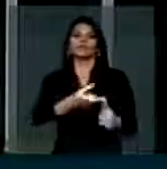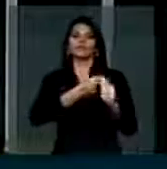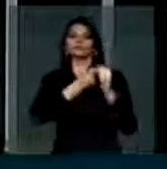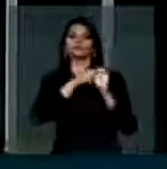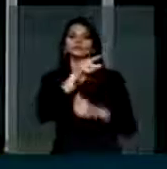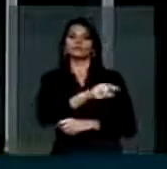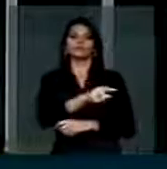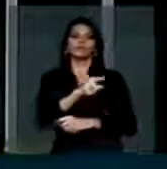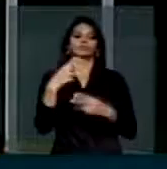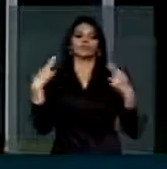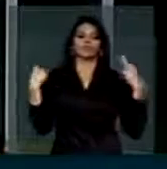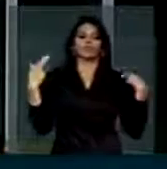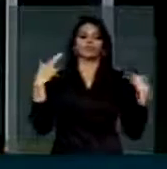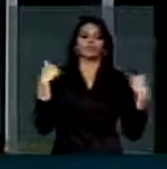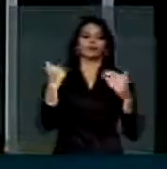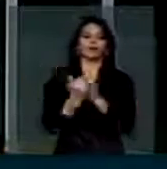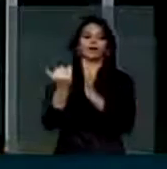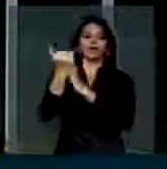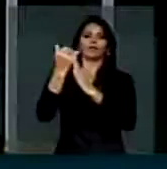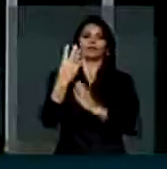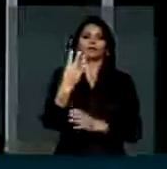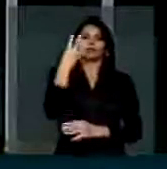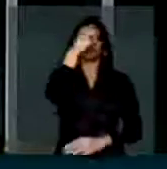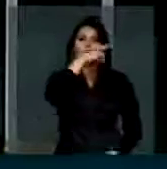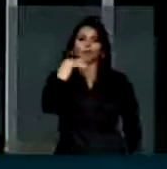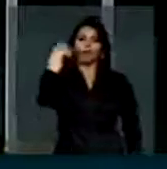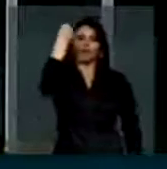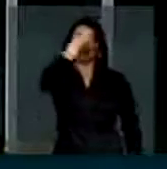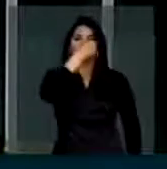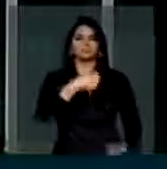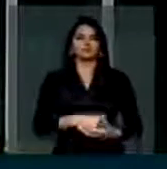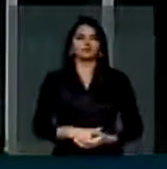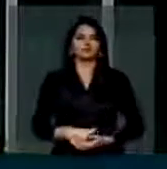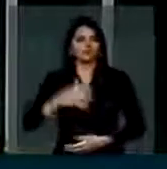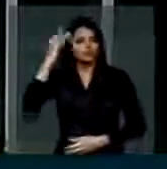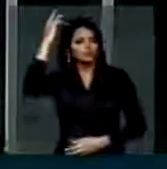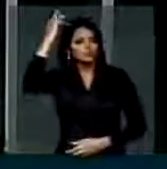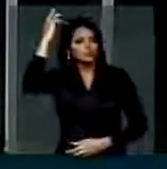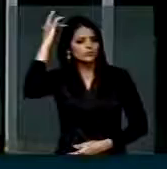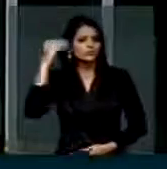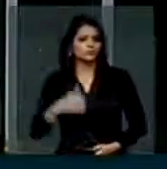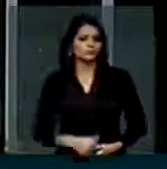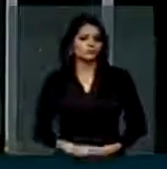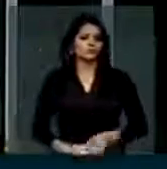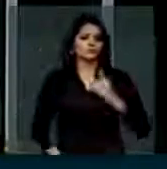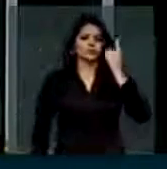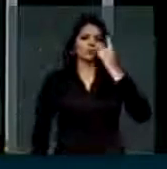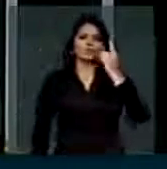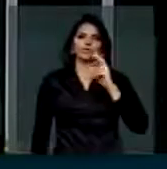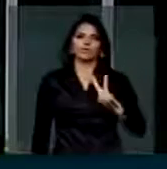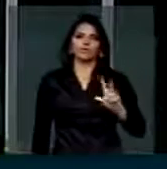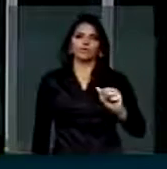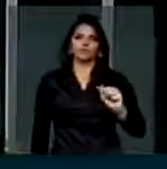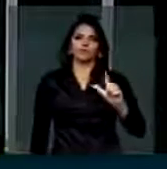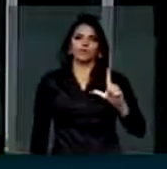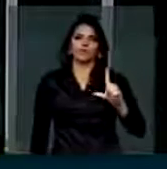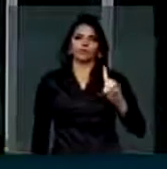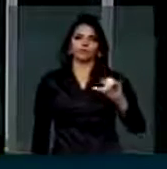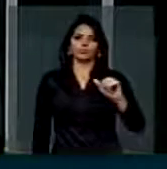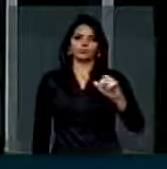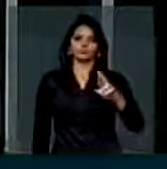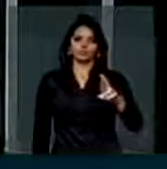motoristas que ultrapassaram as quatro horas. É um absurdo isso. Por isso, o deputado Vadir Colato tem razão.